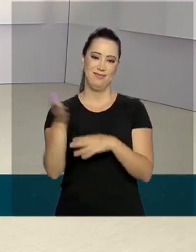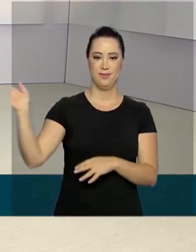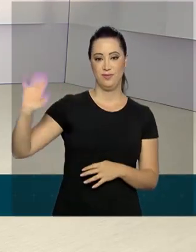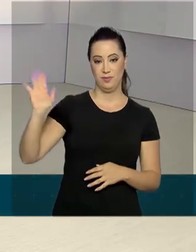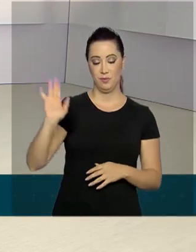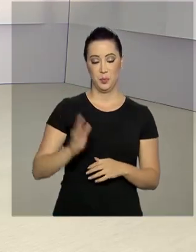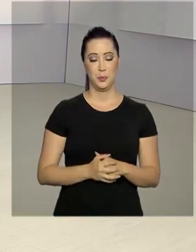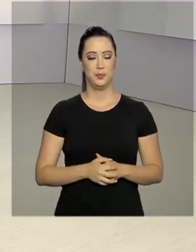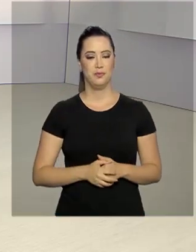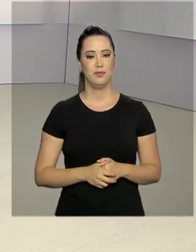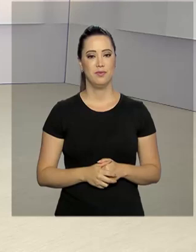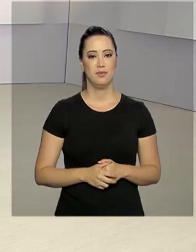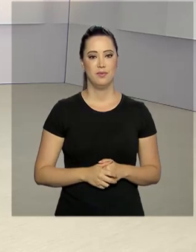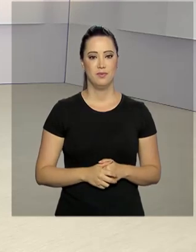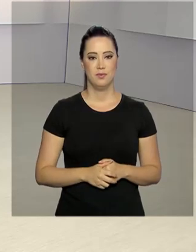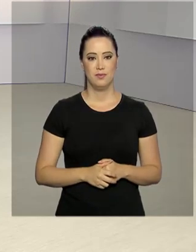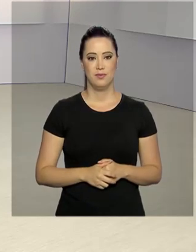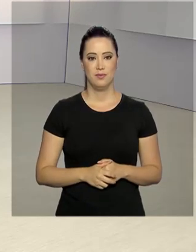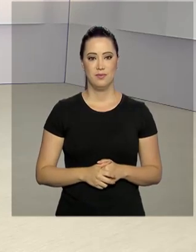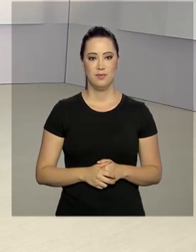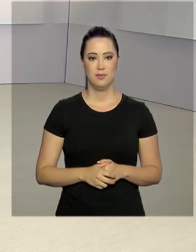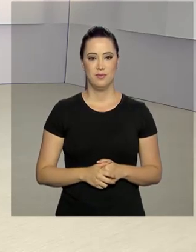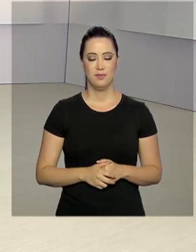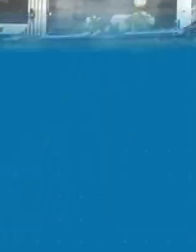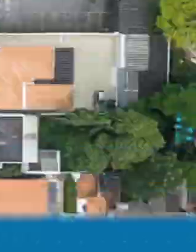sociais. Até o próximo Governo Agora!